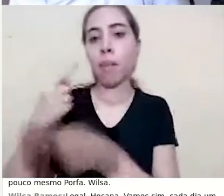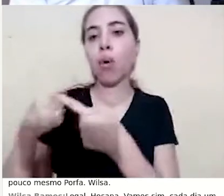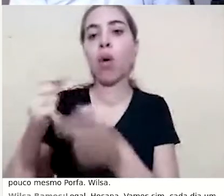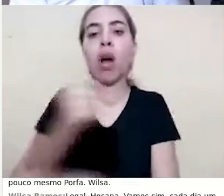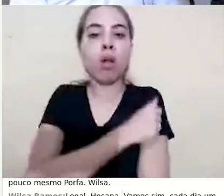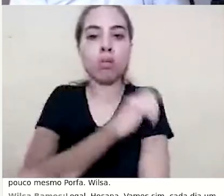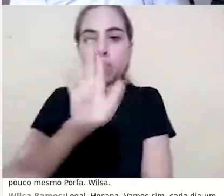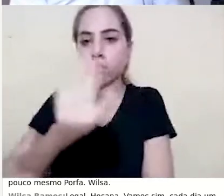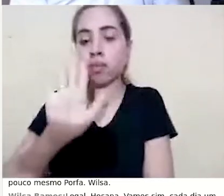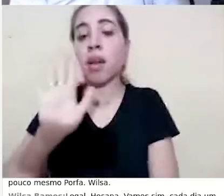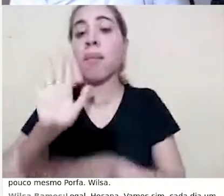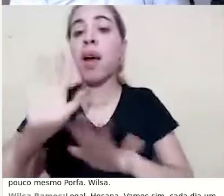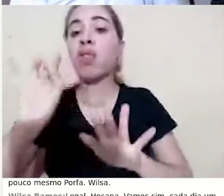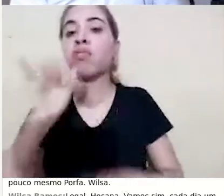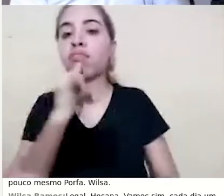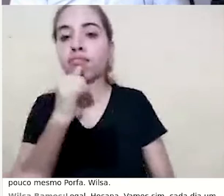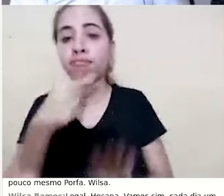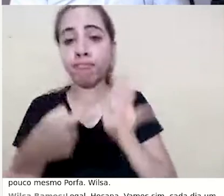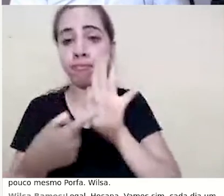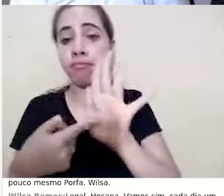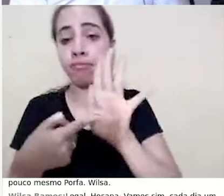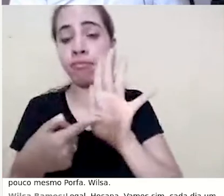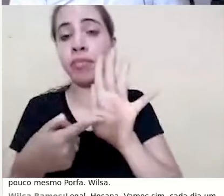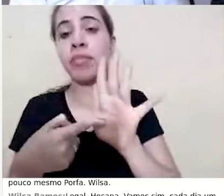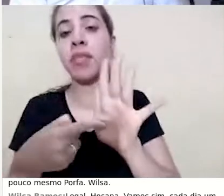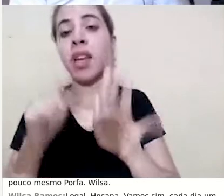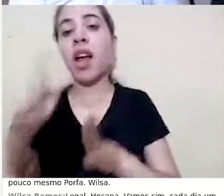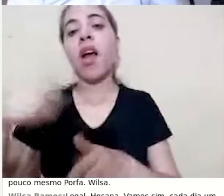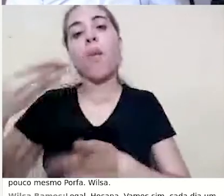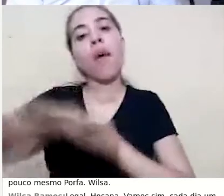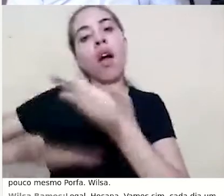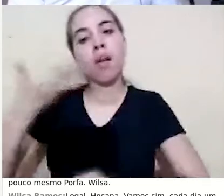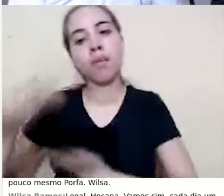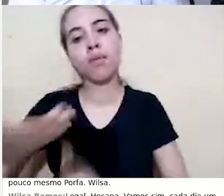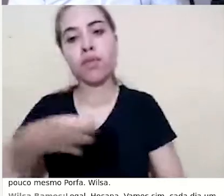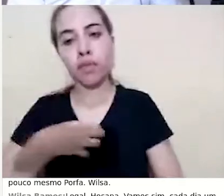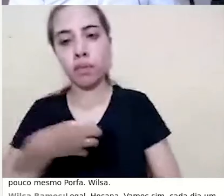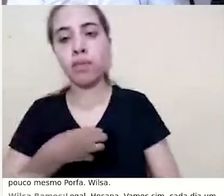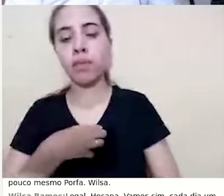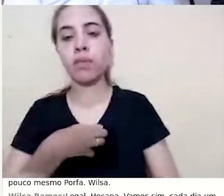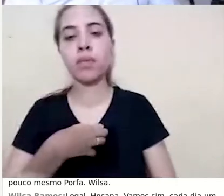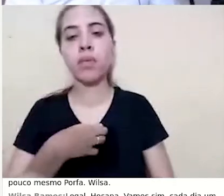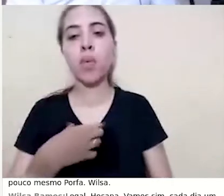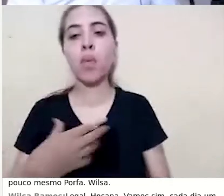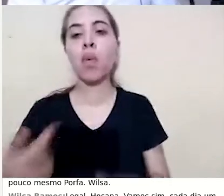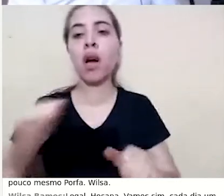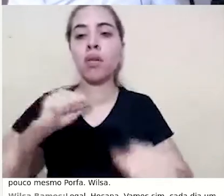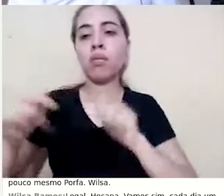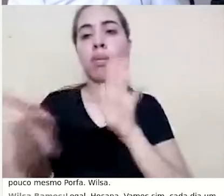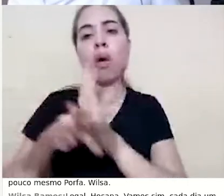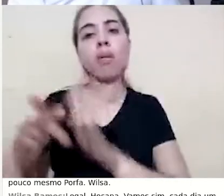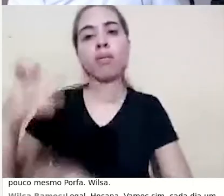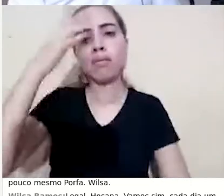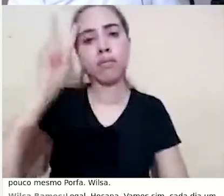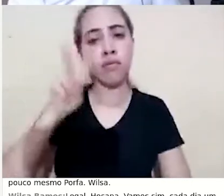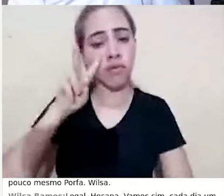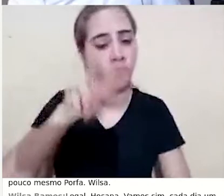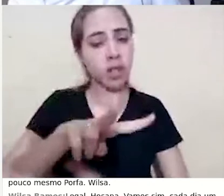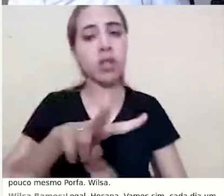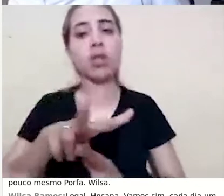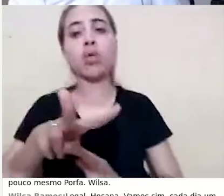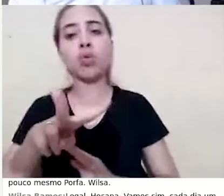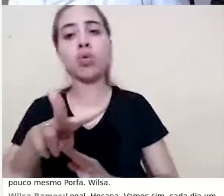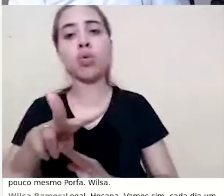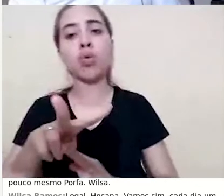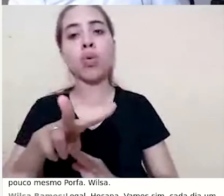E isso eu consigo interagir, primeiro a ação de ver, ou seja, quem viu o recurso e posso